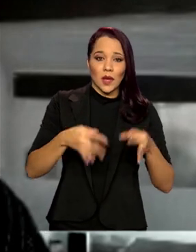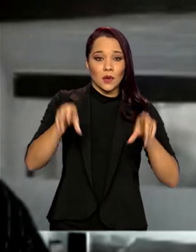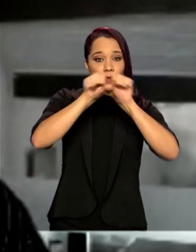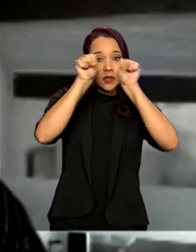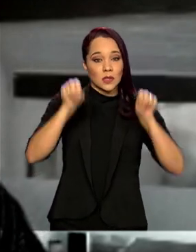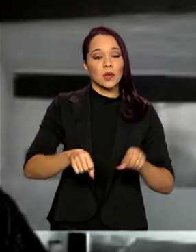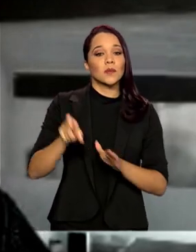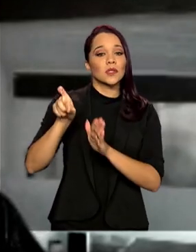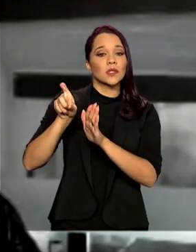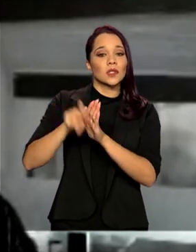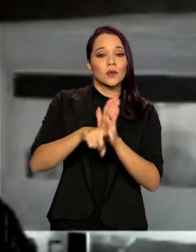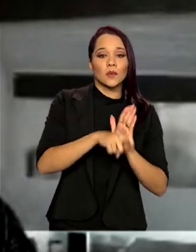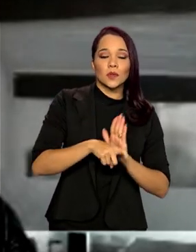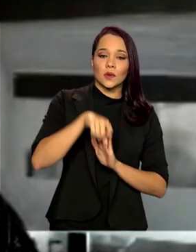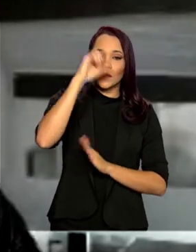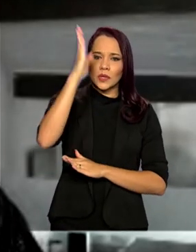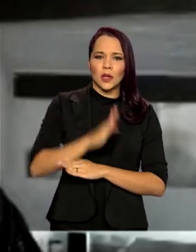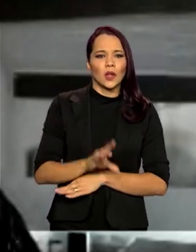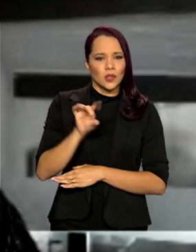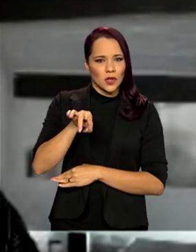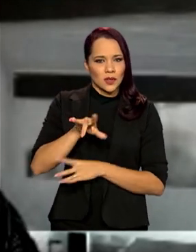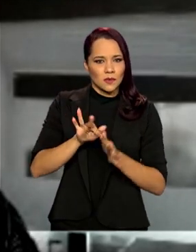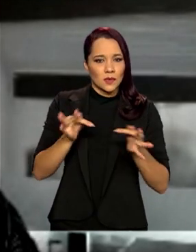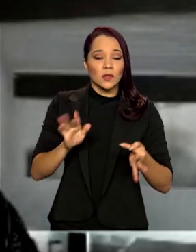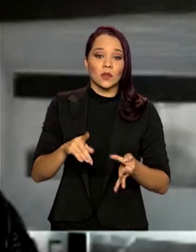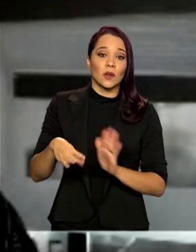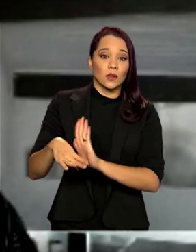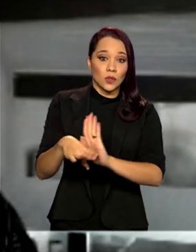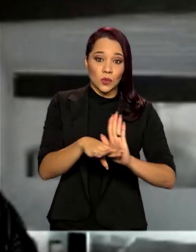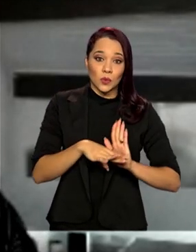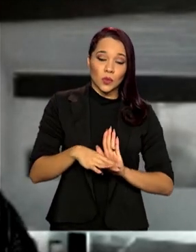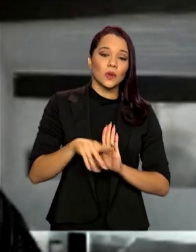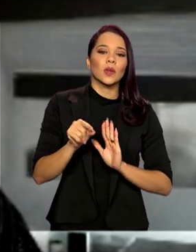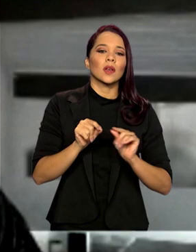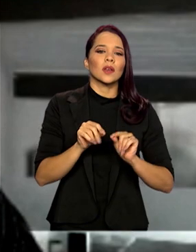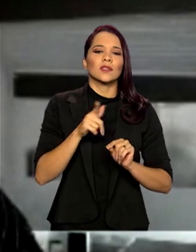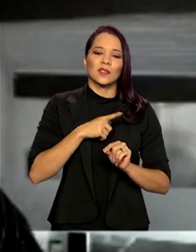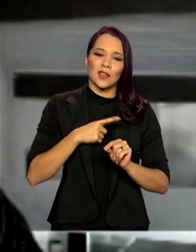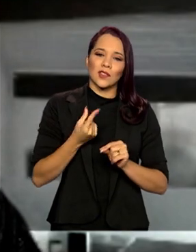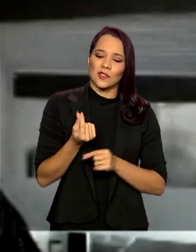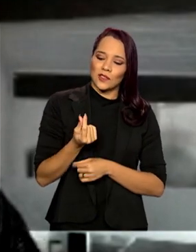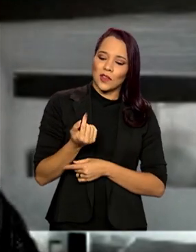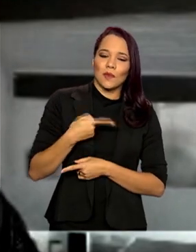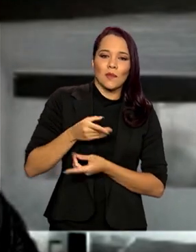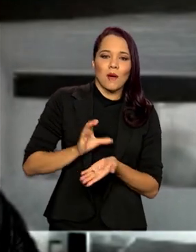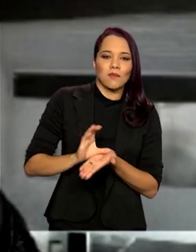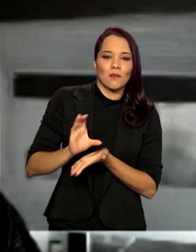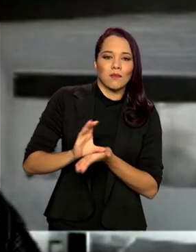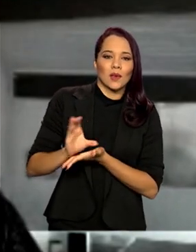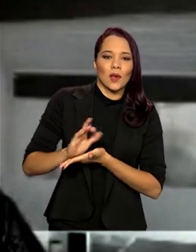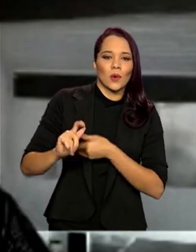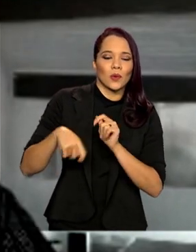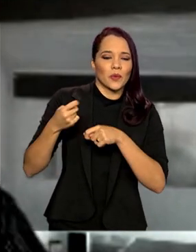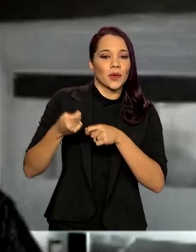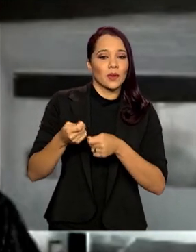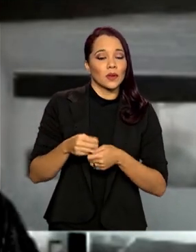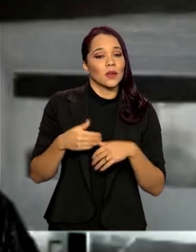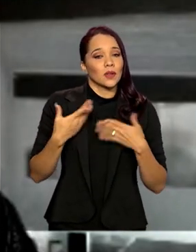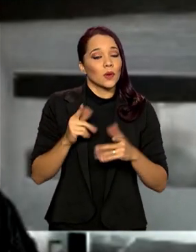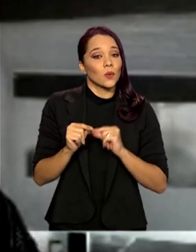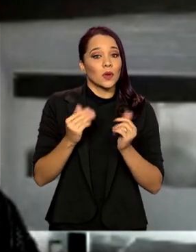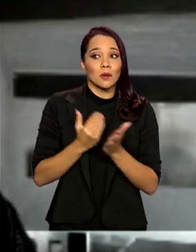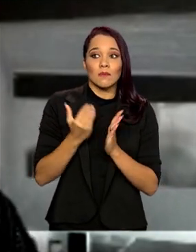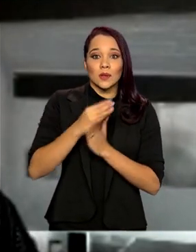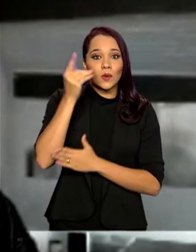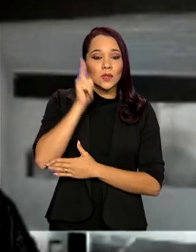tributário brasileiro, que só essa simplificação já ajudaria muito no sentido de sobrar recursos para se reinvestir na economia. Enfim, o que mais